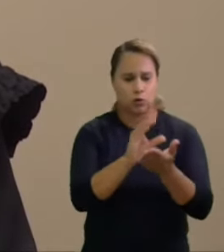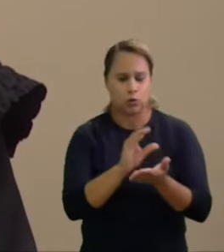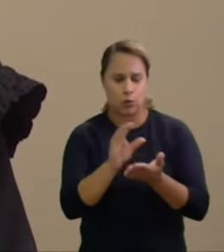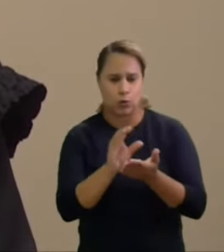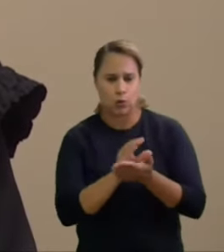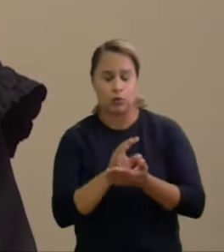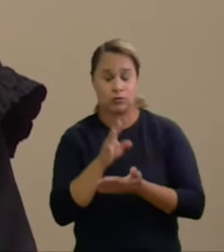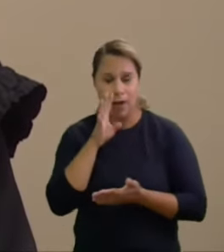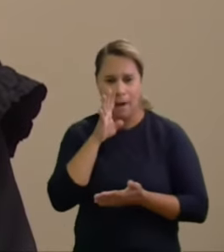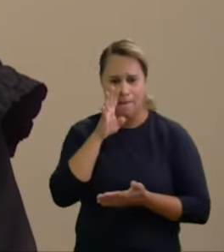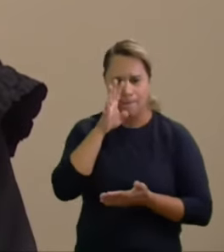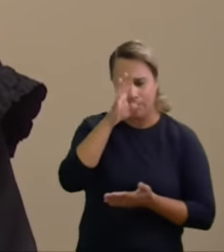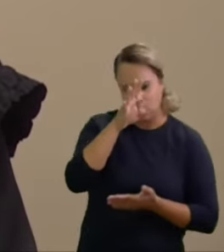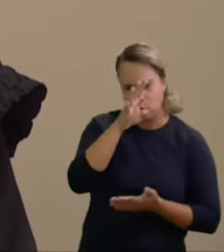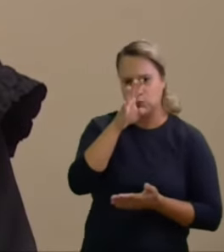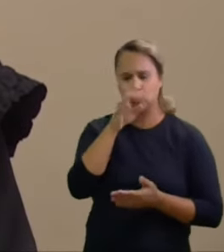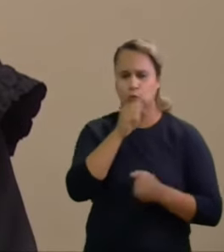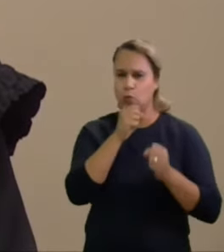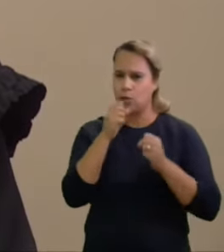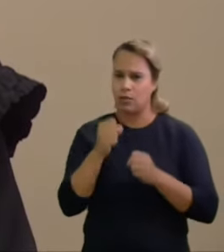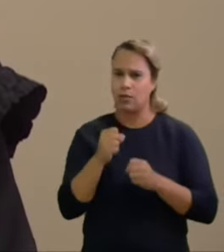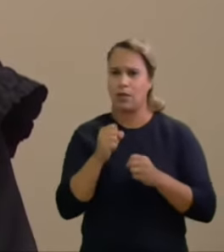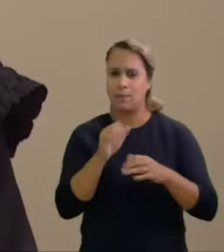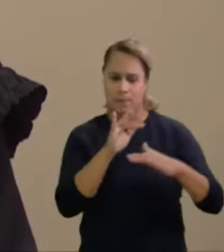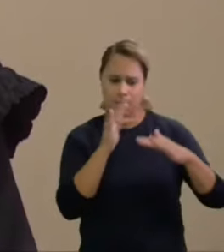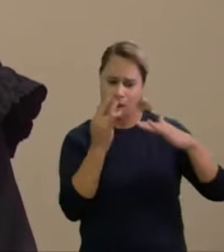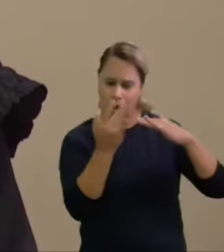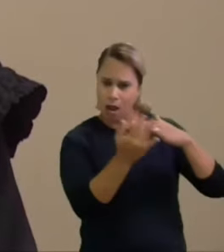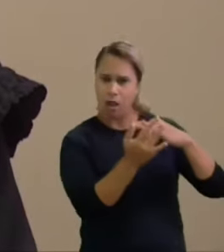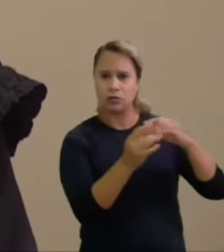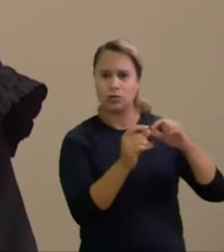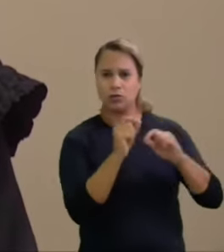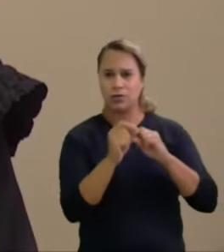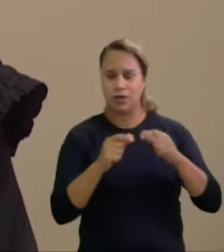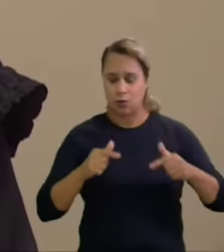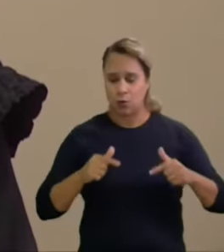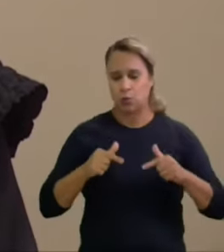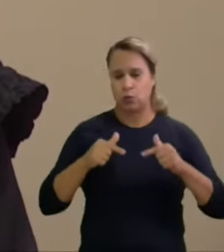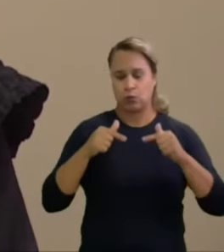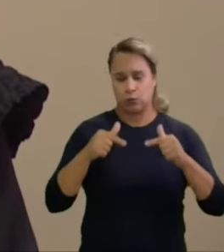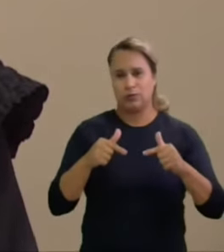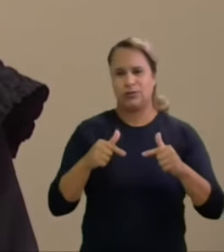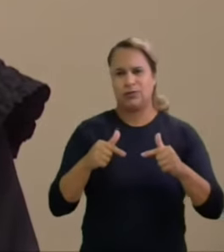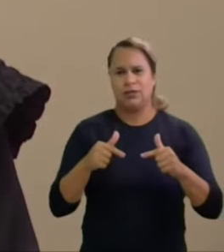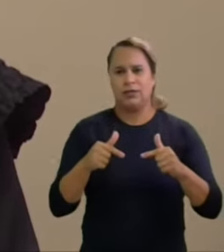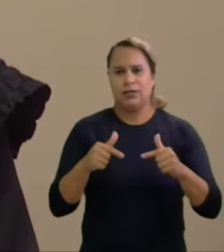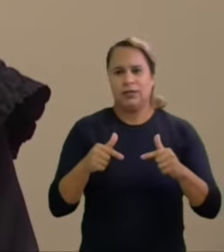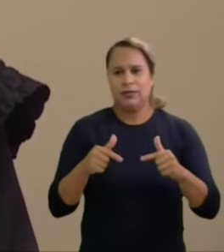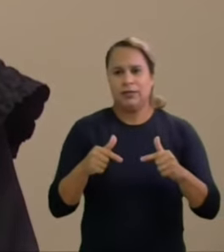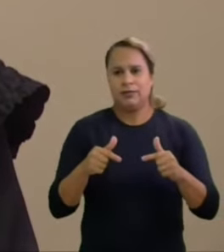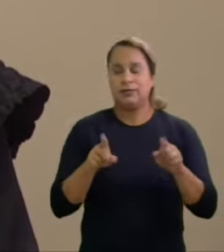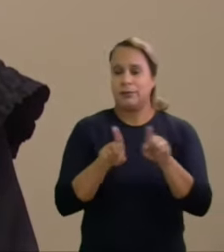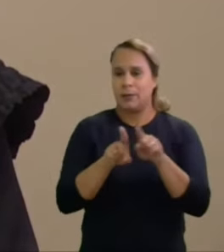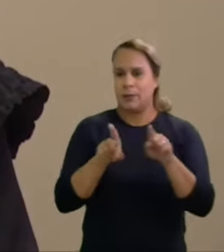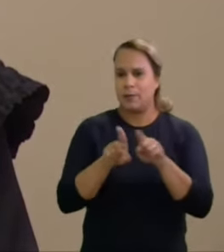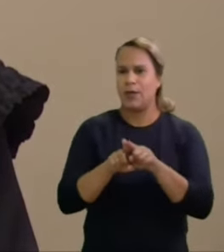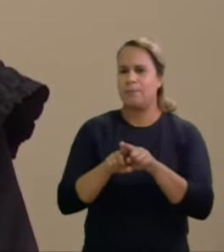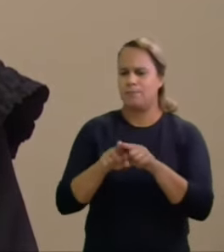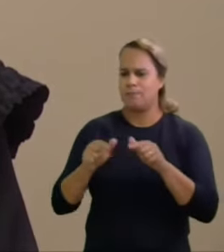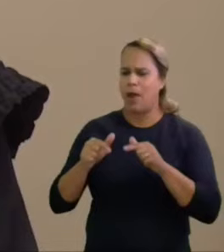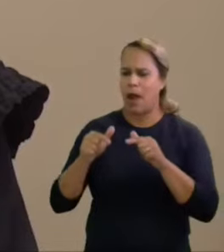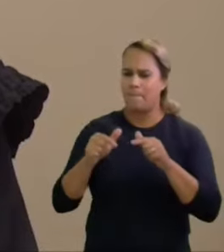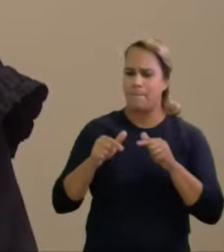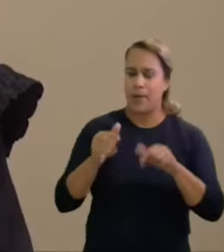do poder nos meios de comunicação as condutas de atividades as condutas e atividades de pré-campanha dos